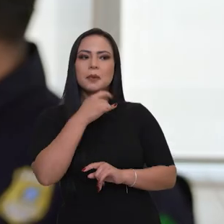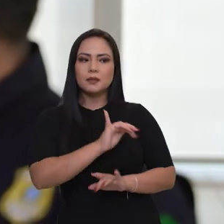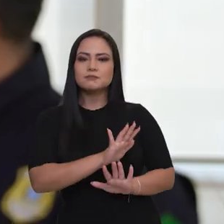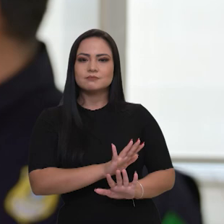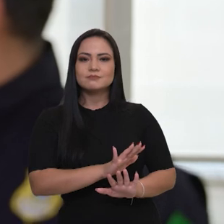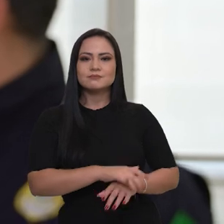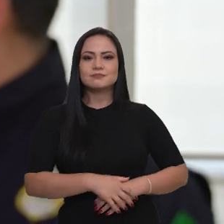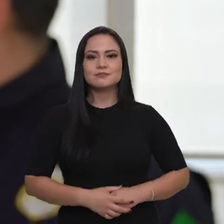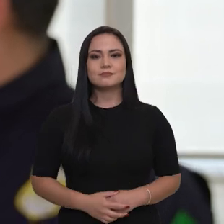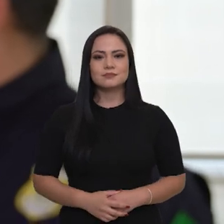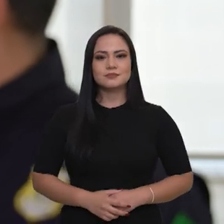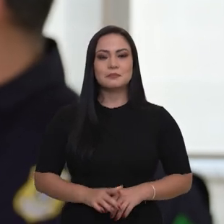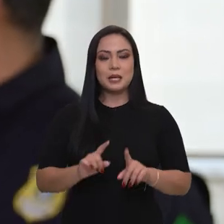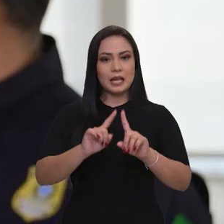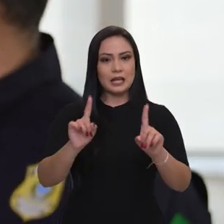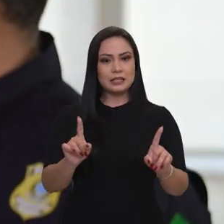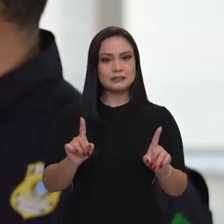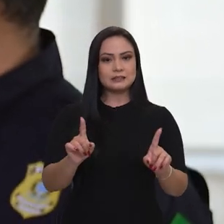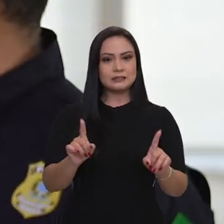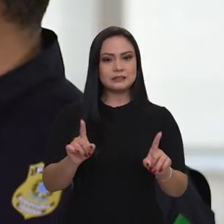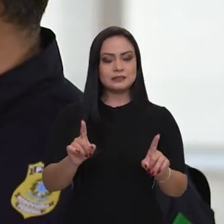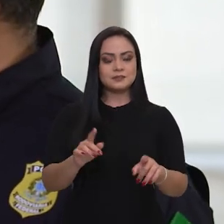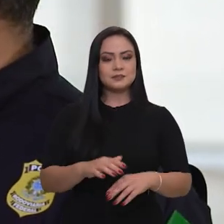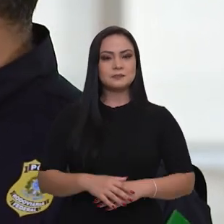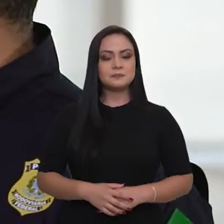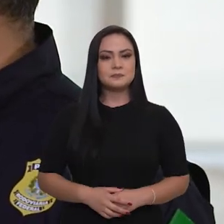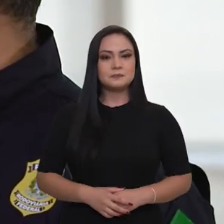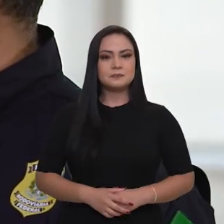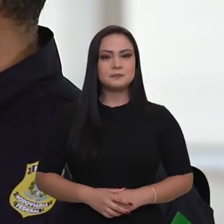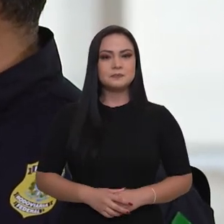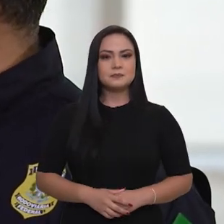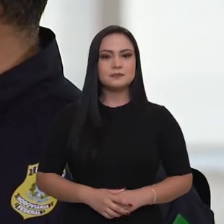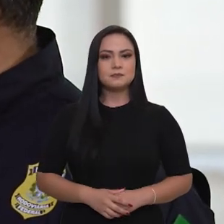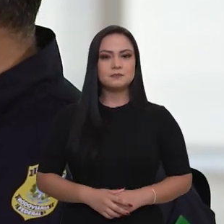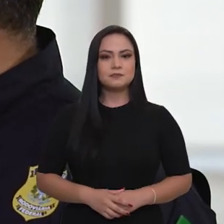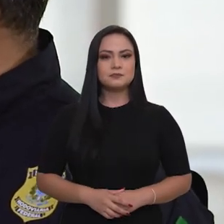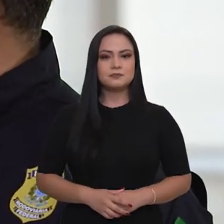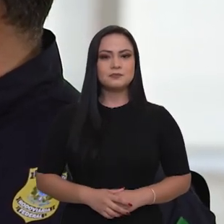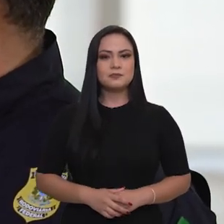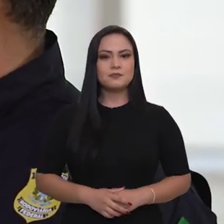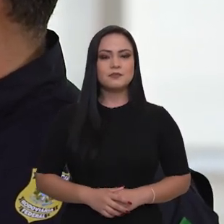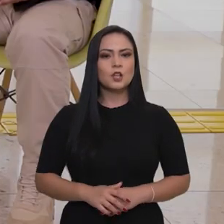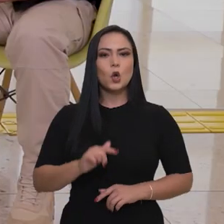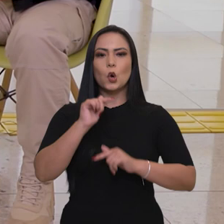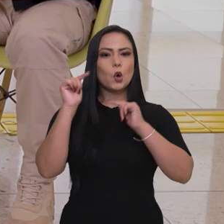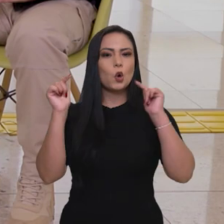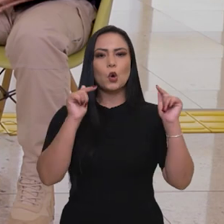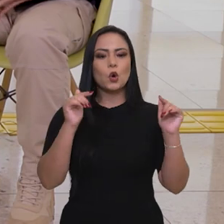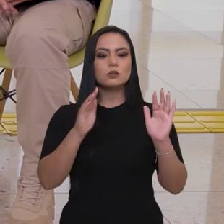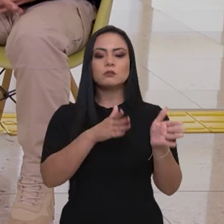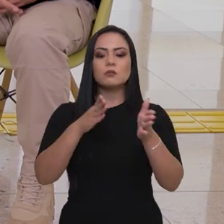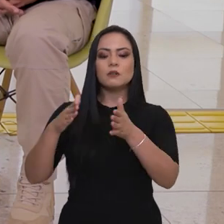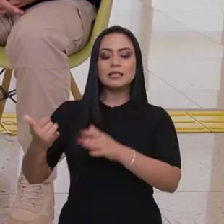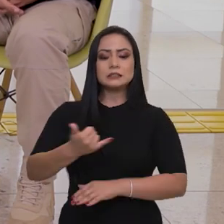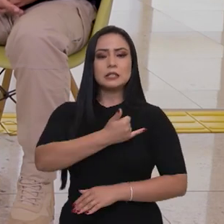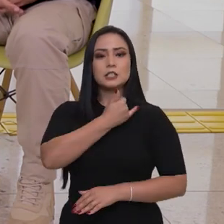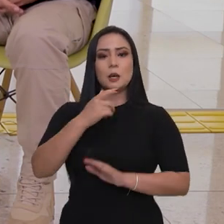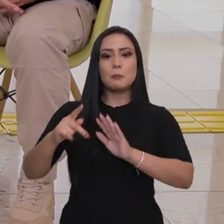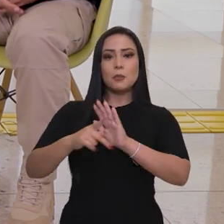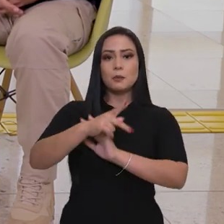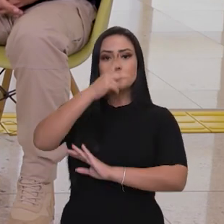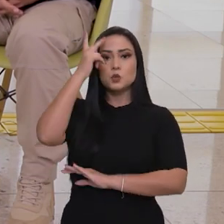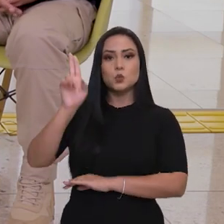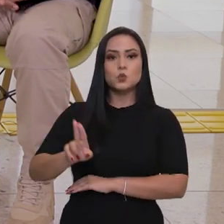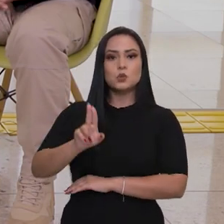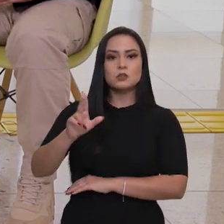também em outras faixas etárias, como o próprio usuário da via. Tem muitos comandos nossos que